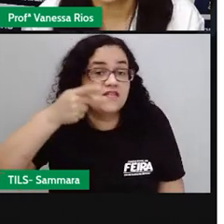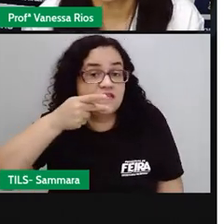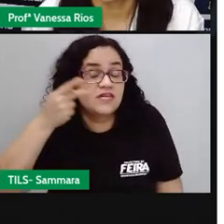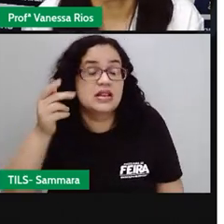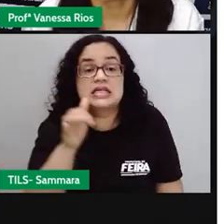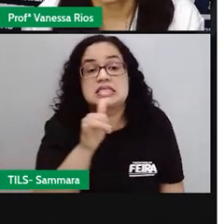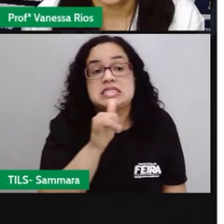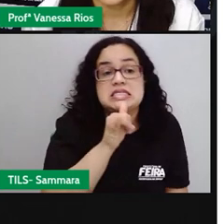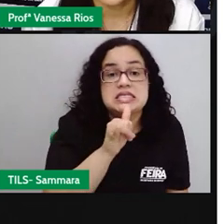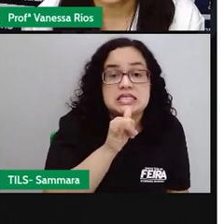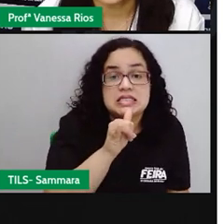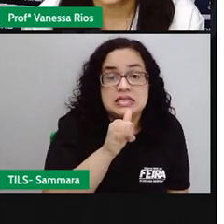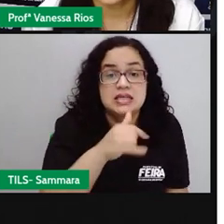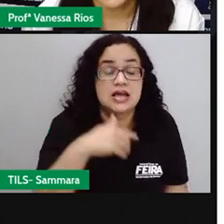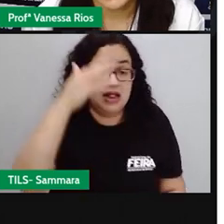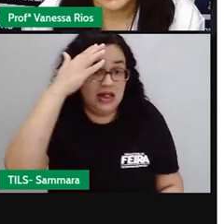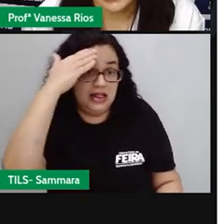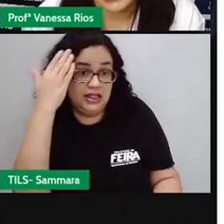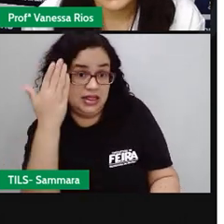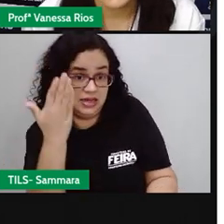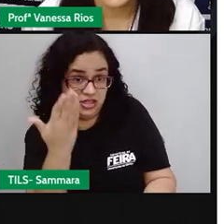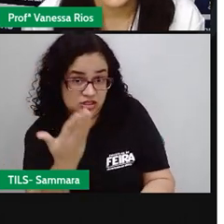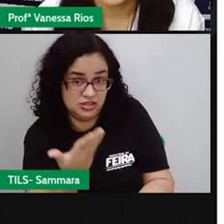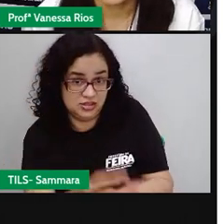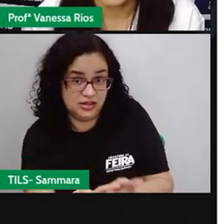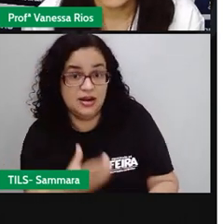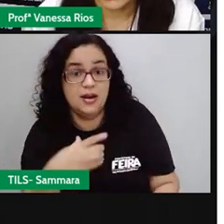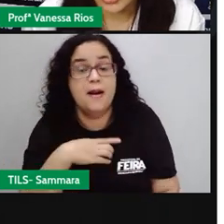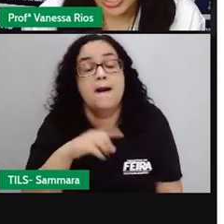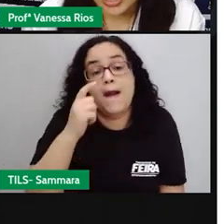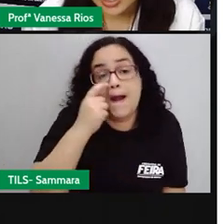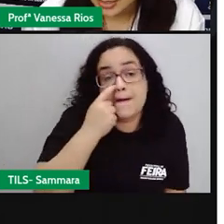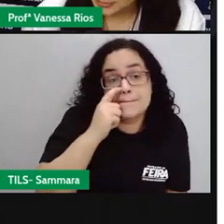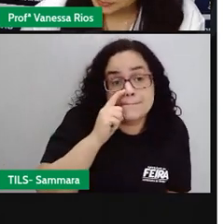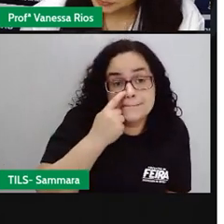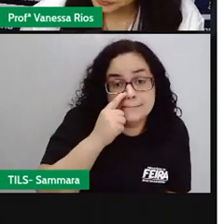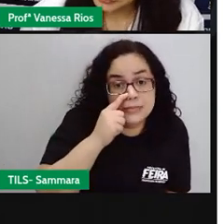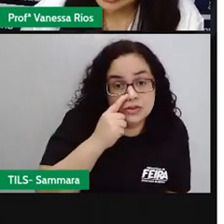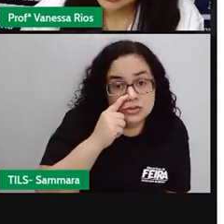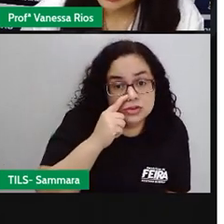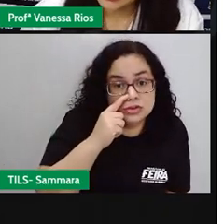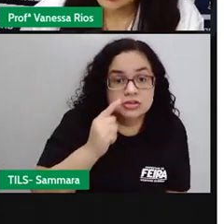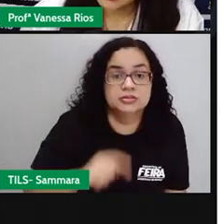exemplo acreditarei em bruxas